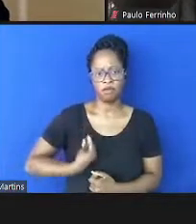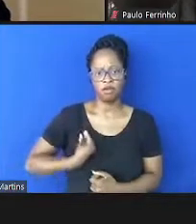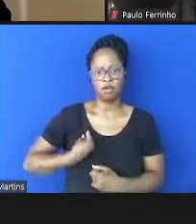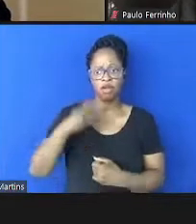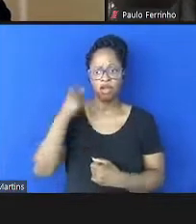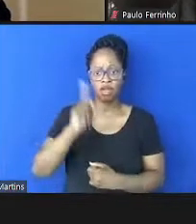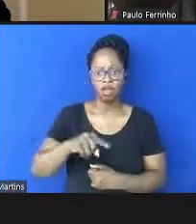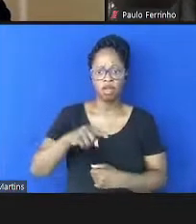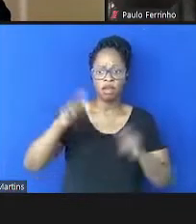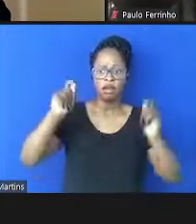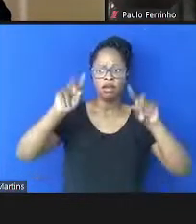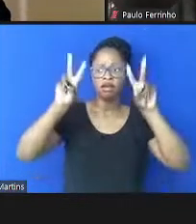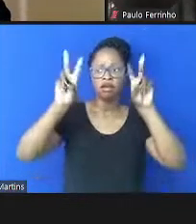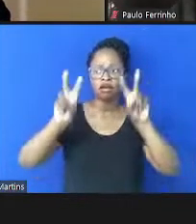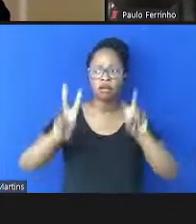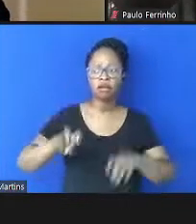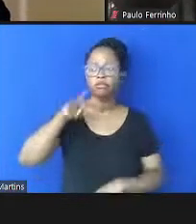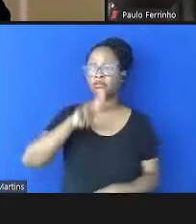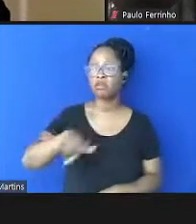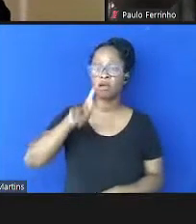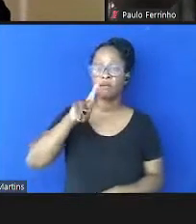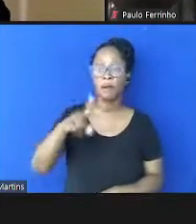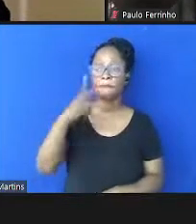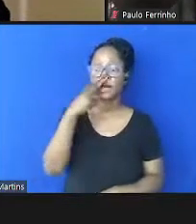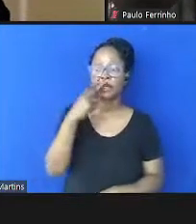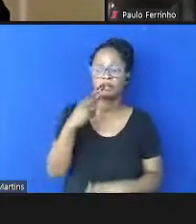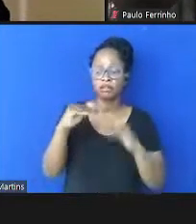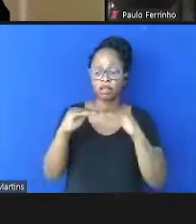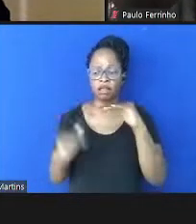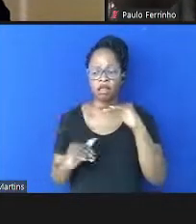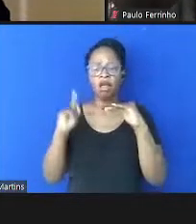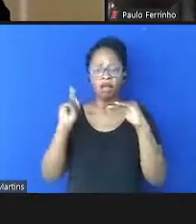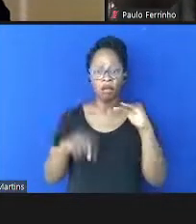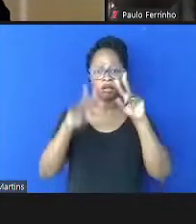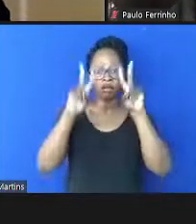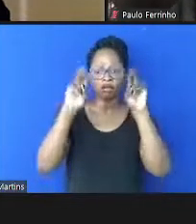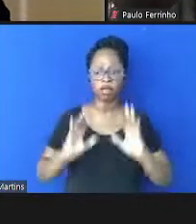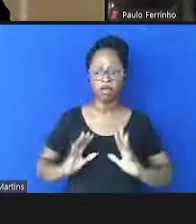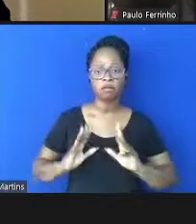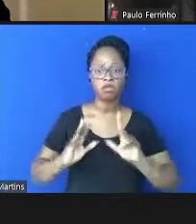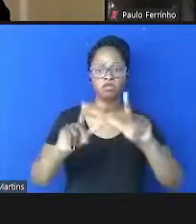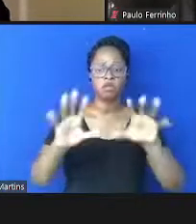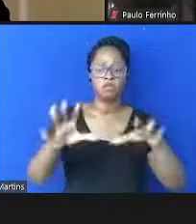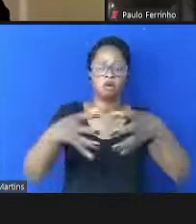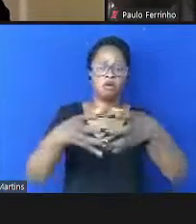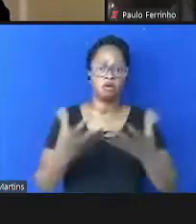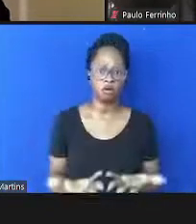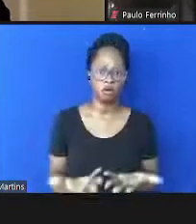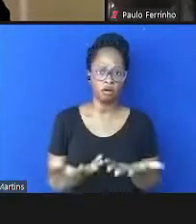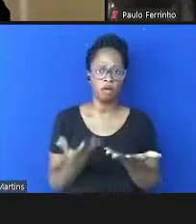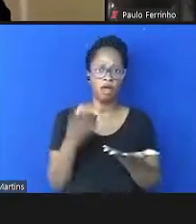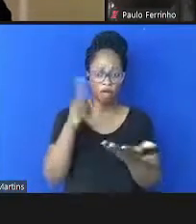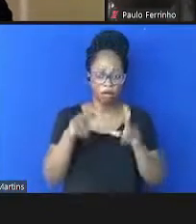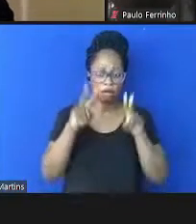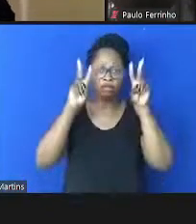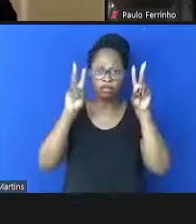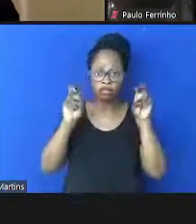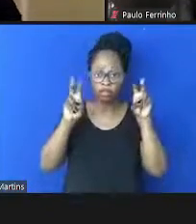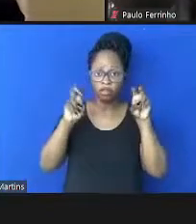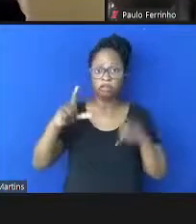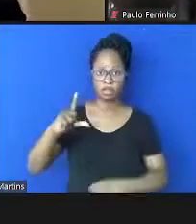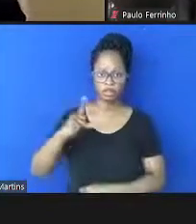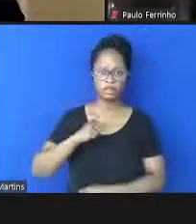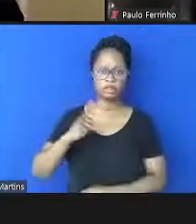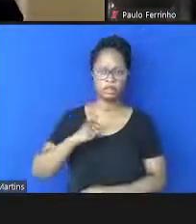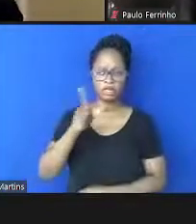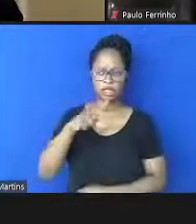de um tema que não é de atualidade, mas é antes de toda a atualidade. E é um tema que está também no cerne das nossas